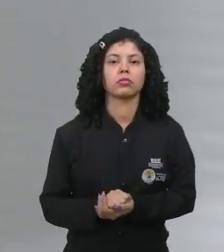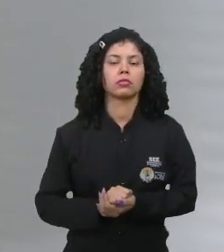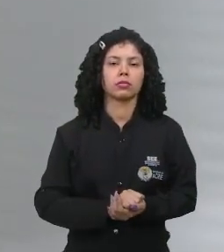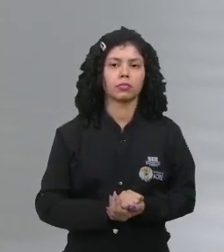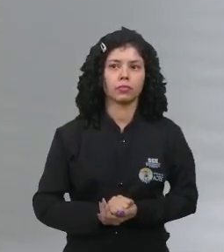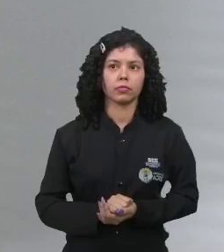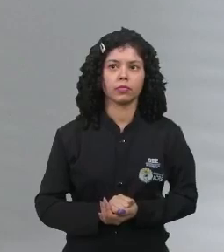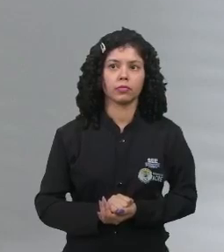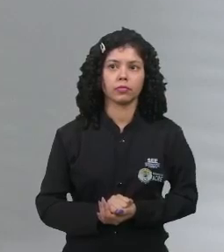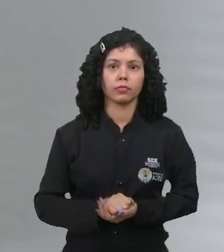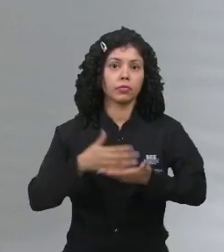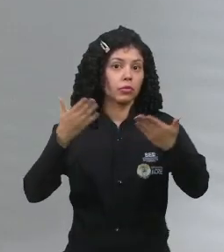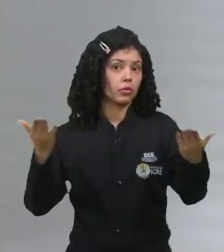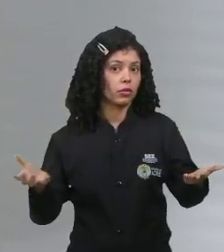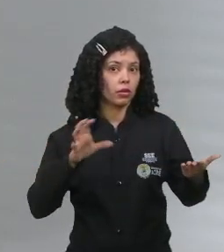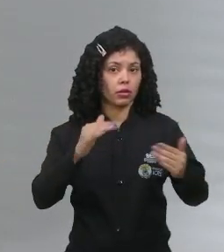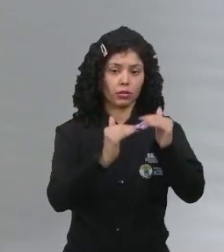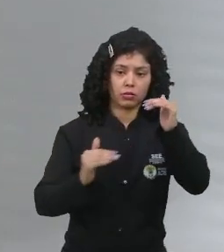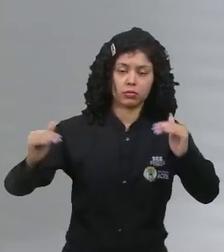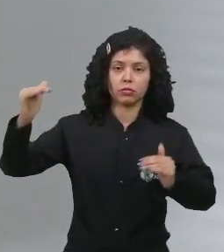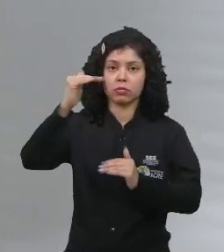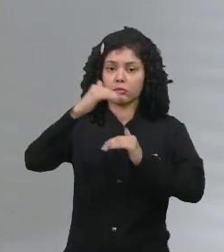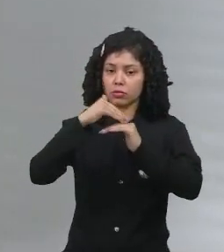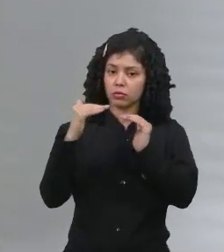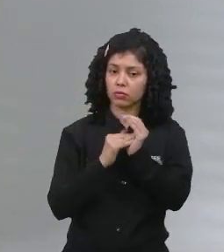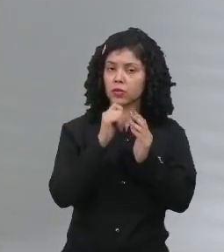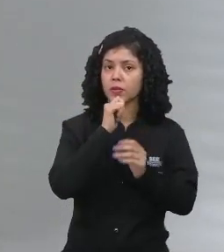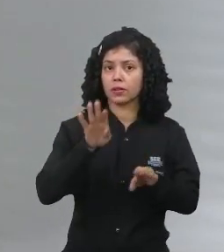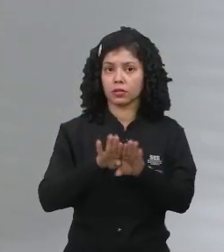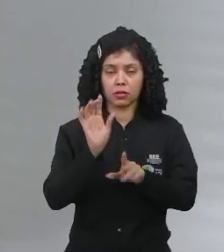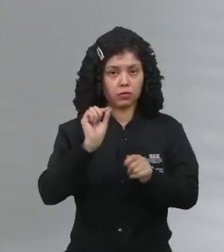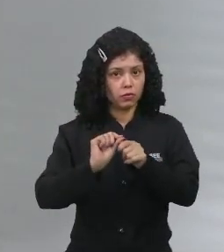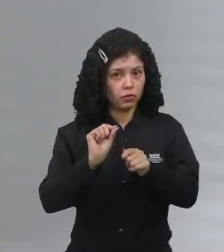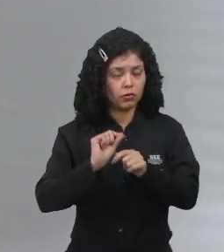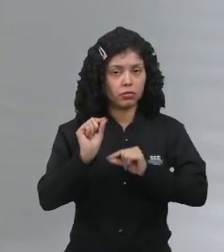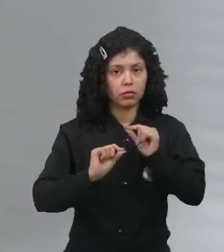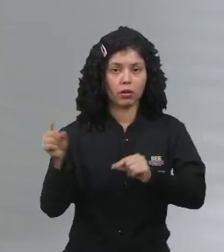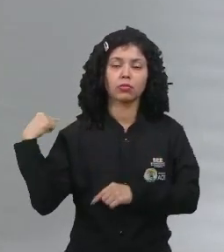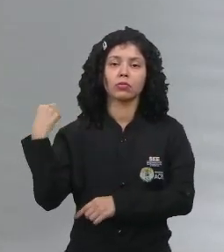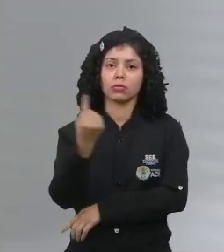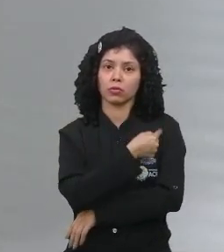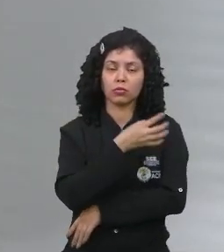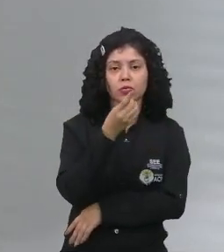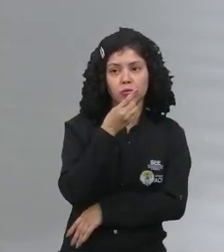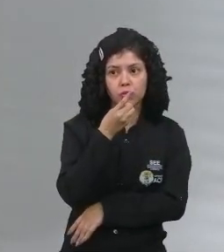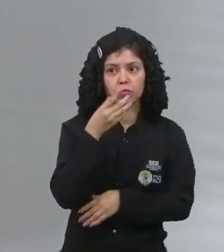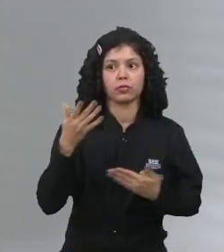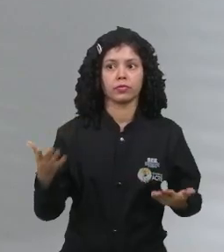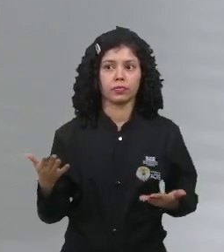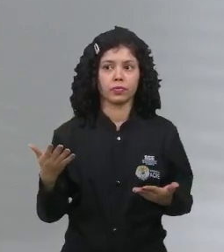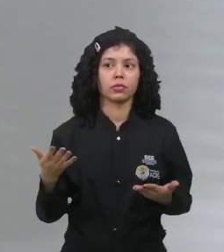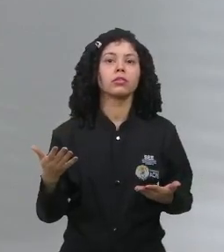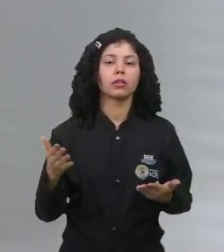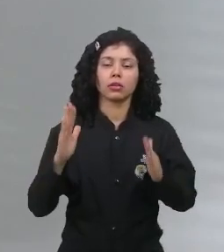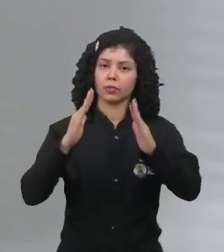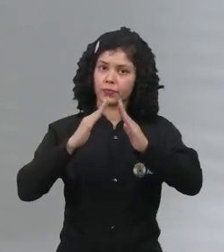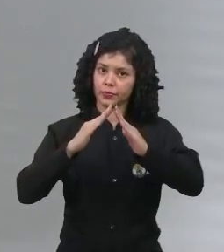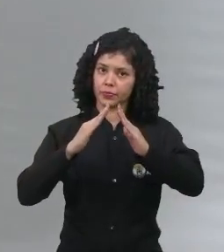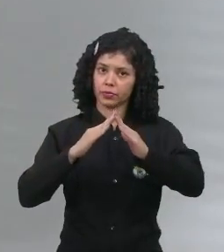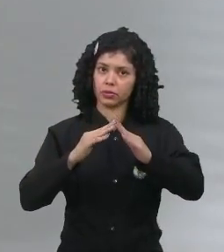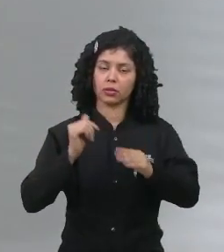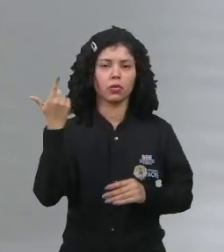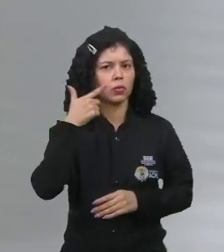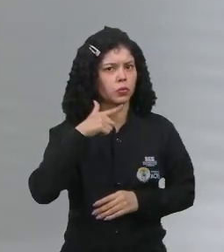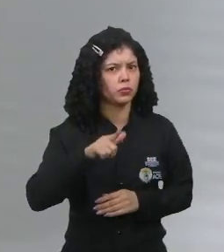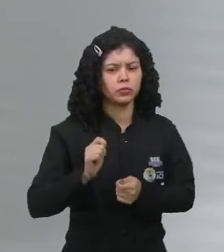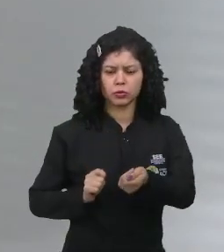diversificadas. E, acima de tudo, elas fazem parte do nosso cotidiano. Seja na sua casa, você